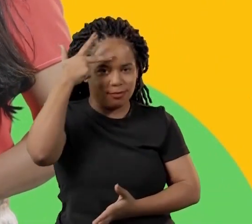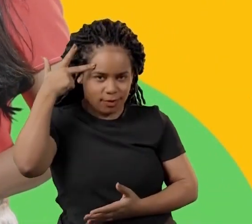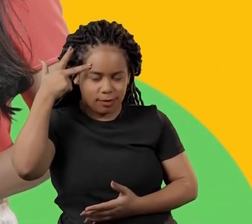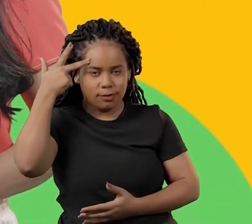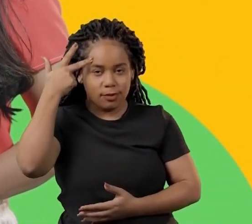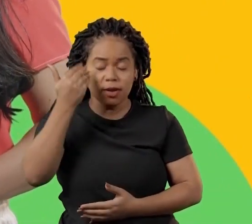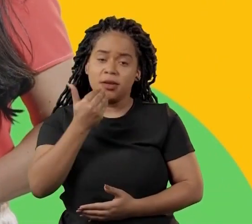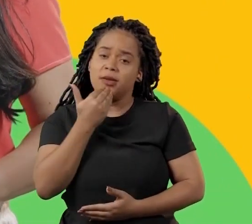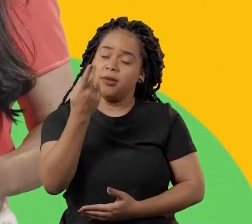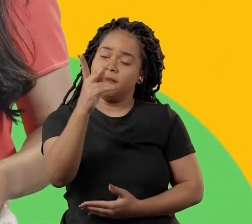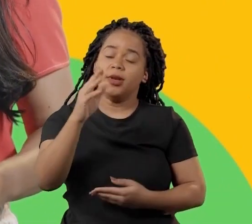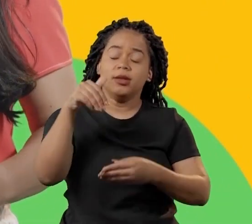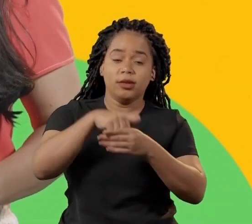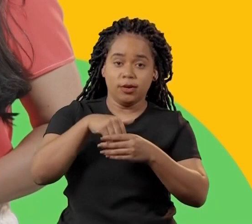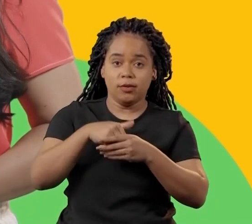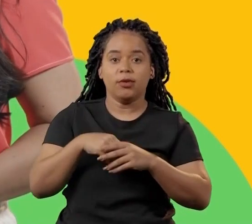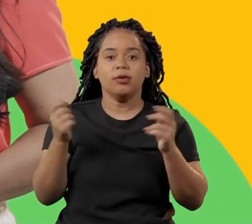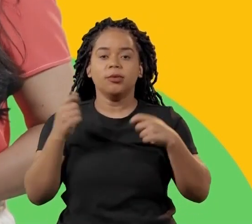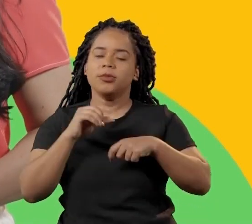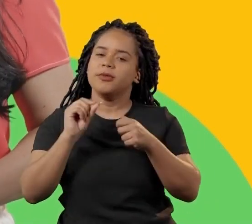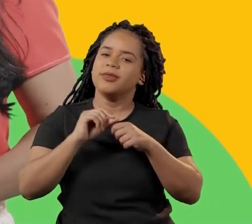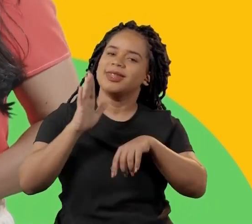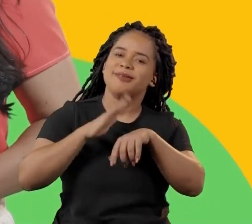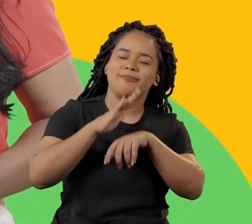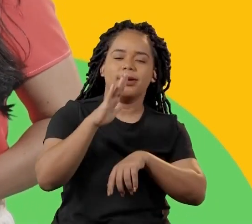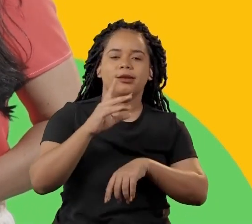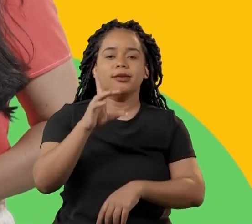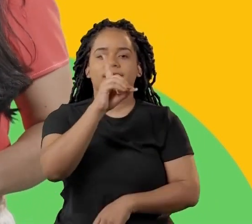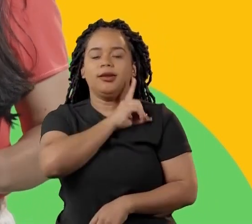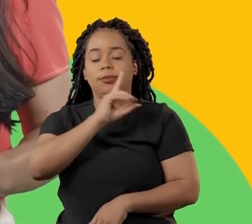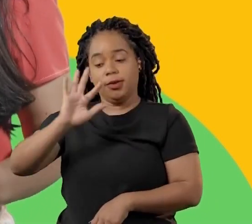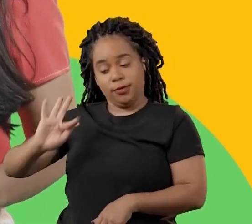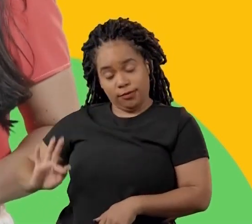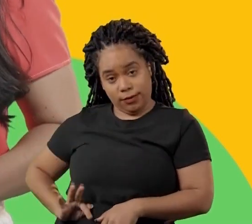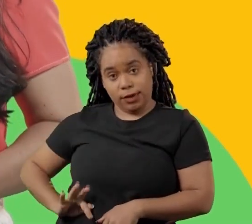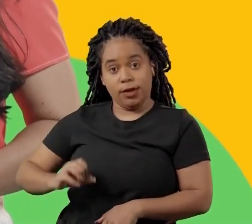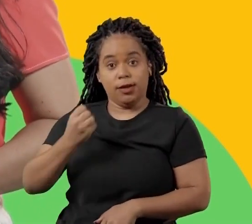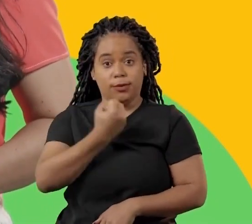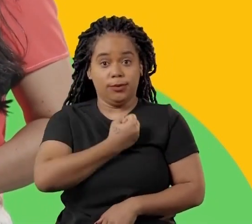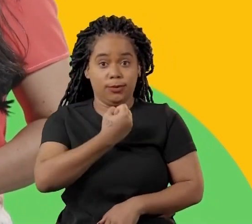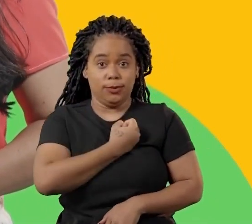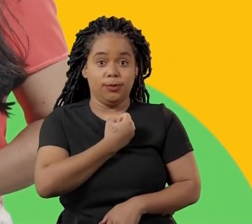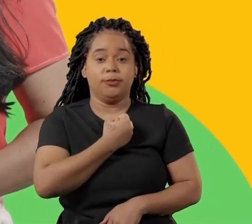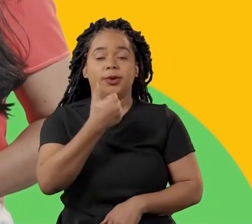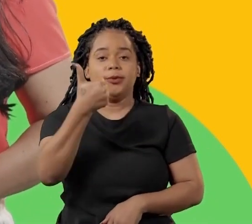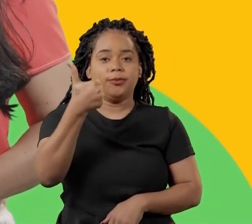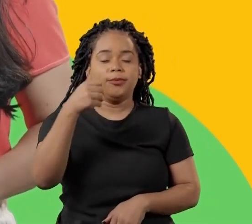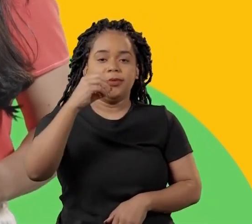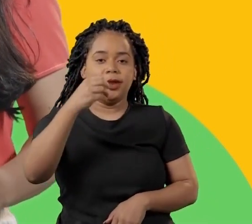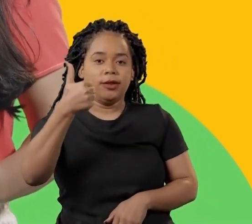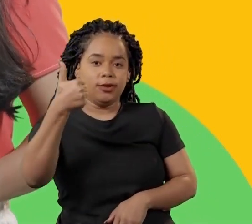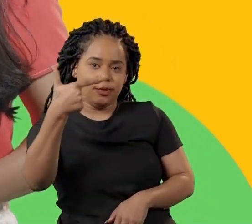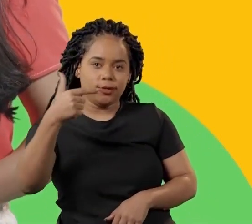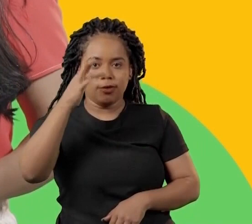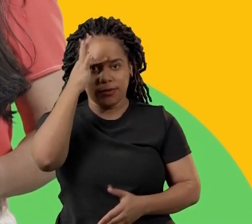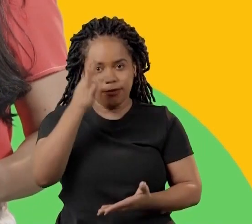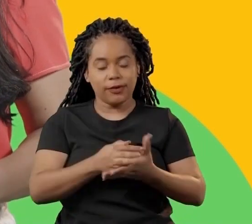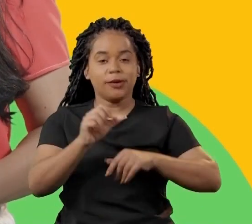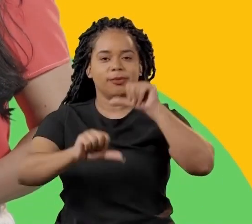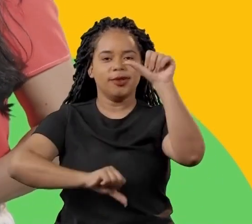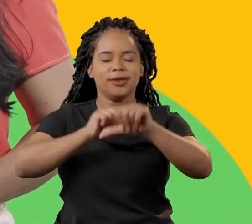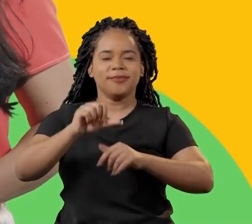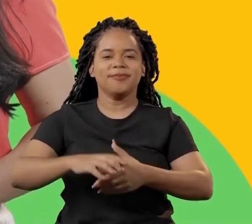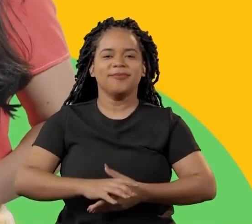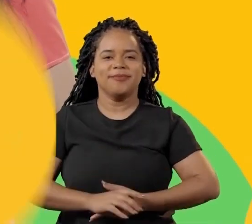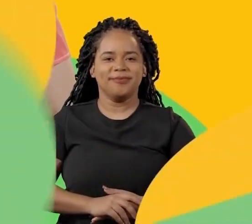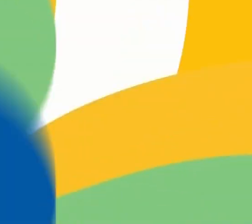cuidar de pessoas. Peço seu voto para fazer mais. Deputada federal é Ana Fidelis 1012, com